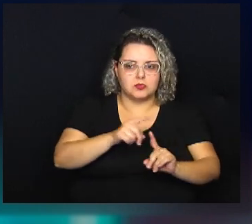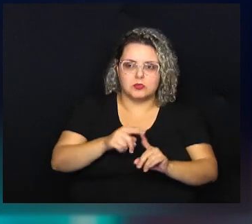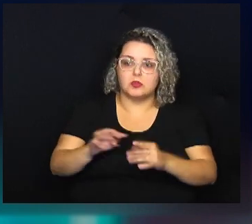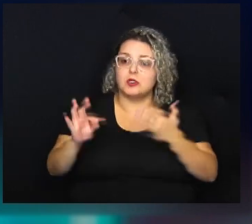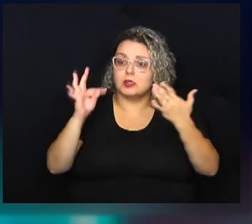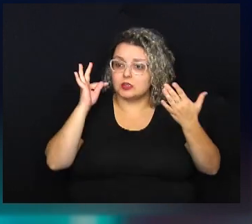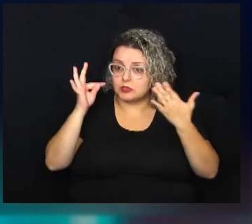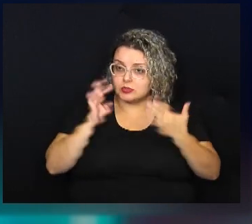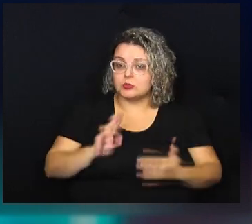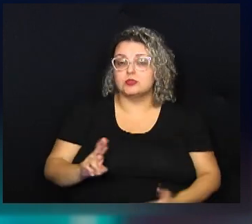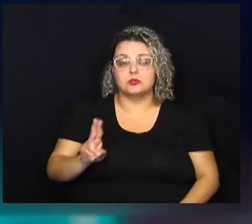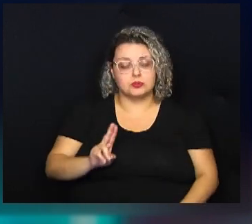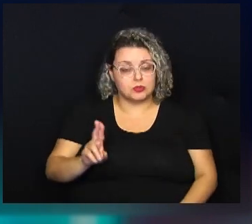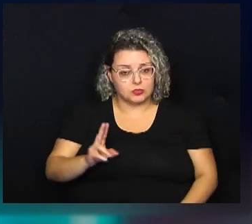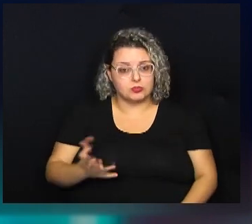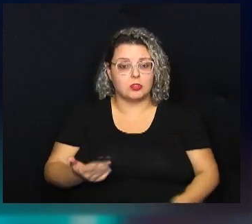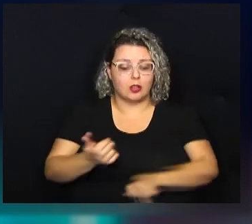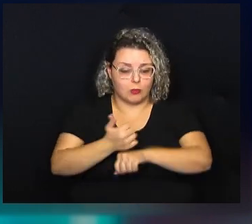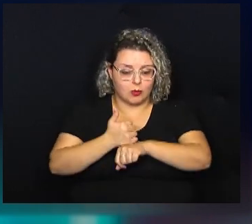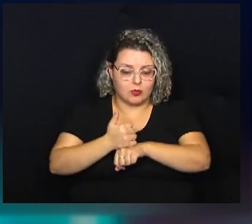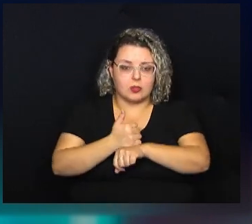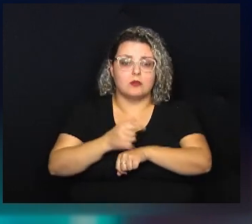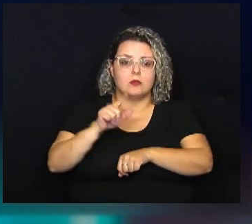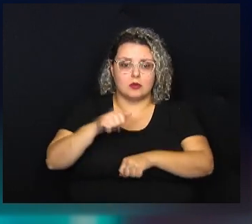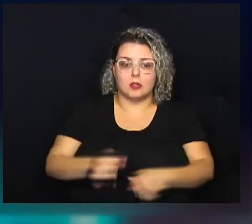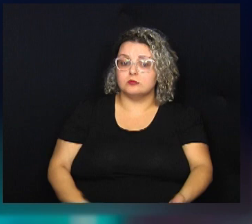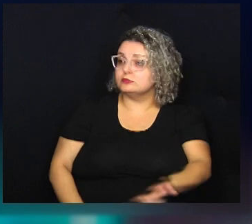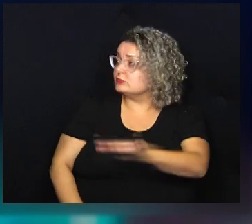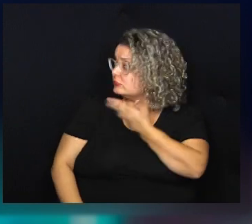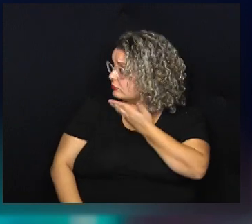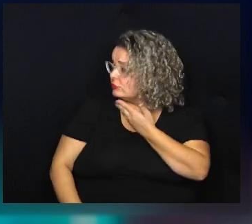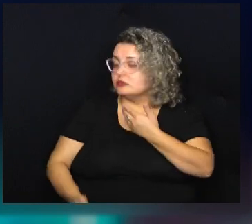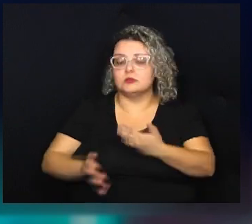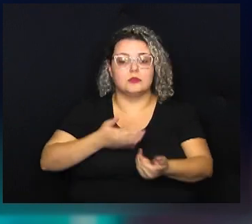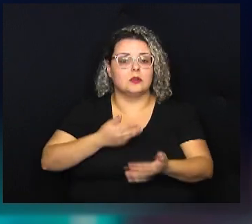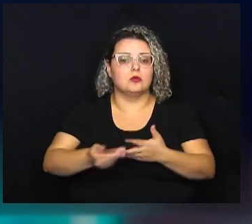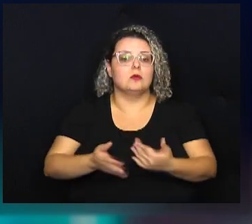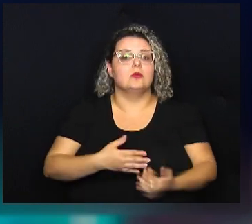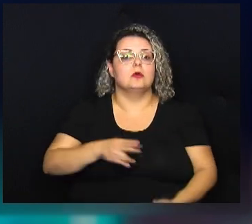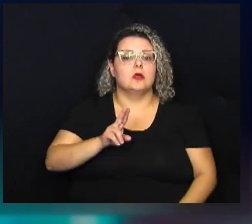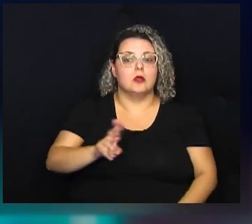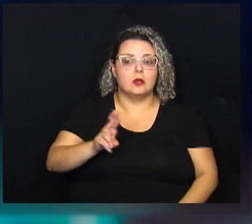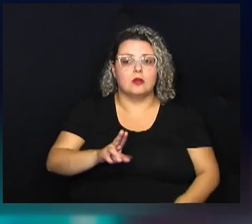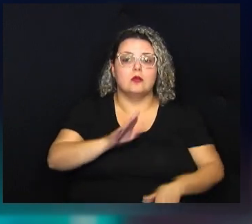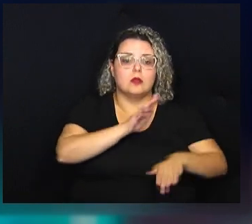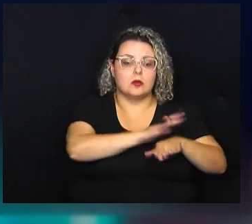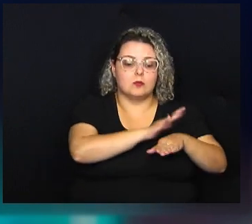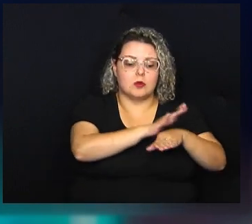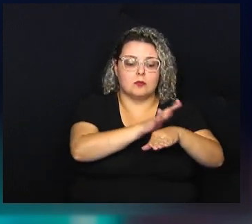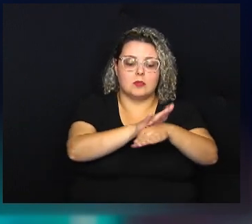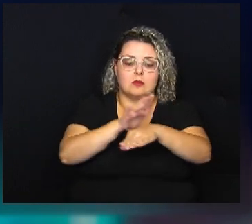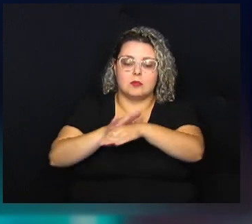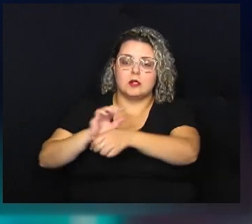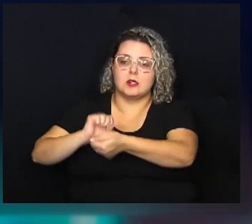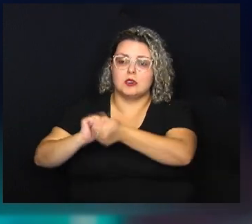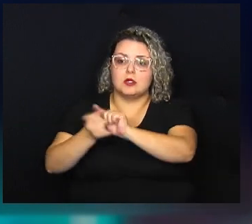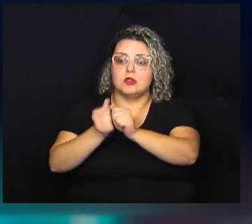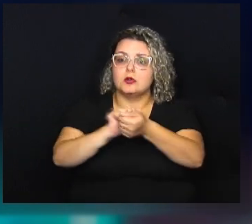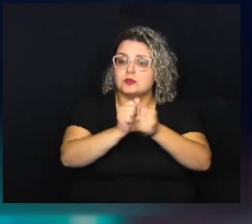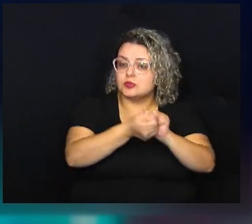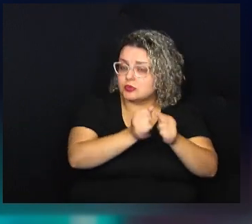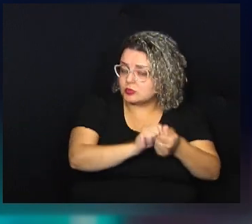abordagem que o terapeuta está utilizando, esses são os pilares de qualquer intervenção, que é ajudar na